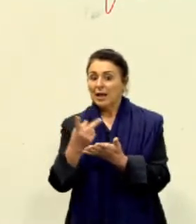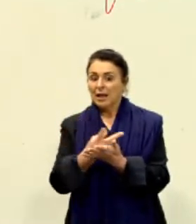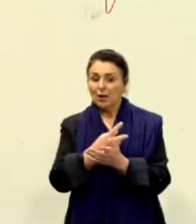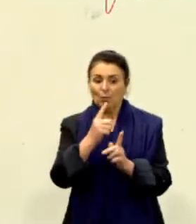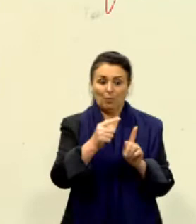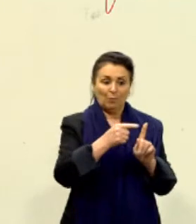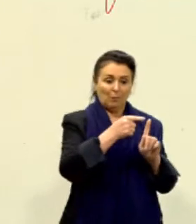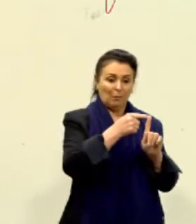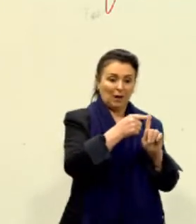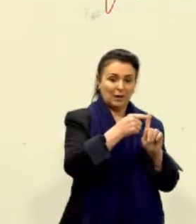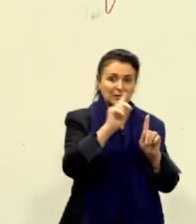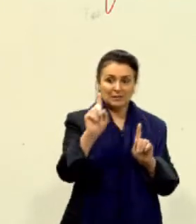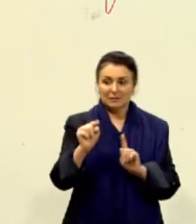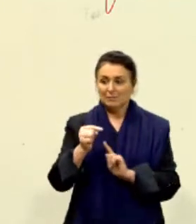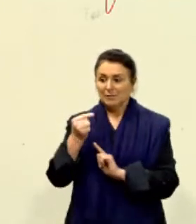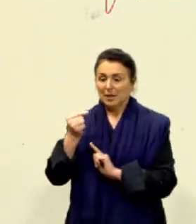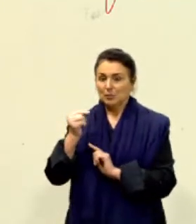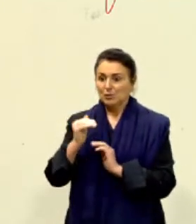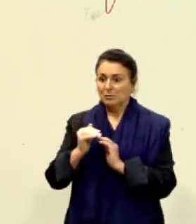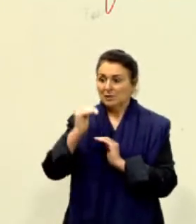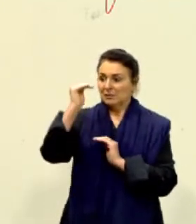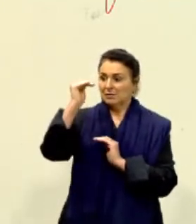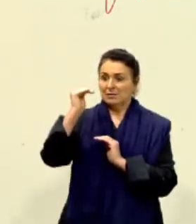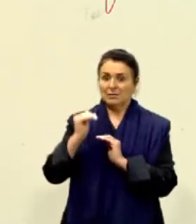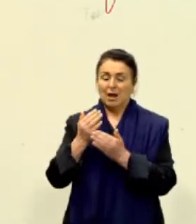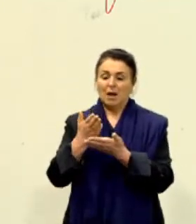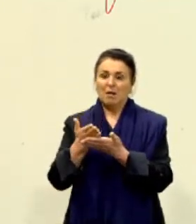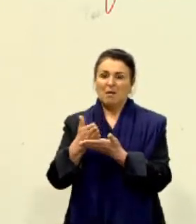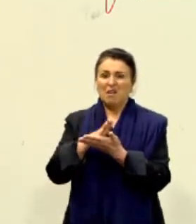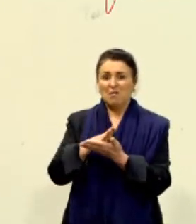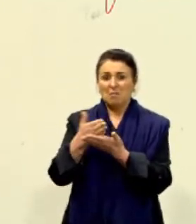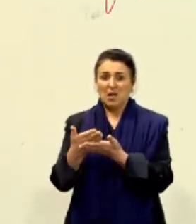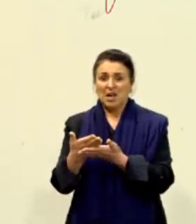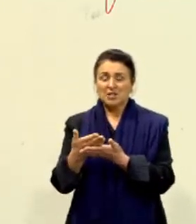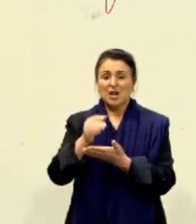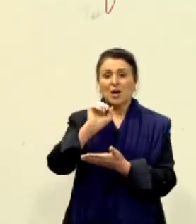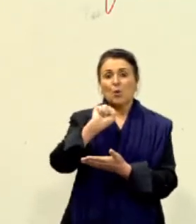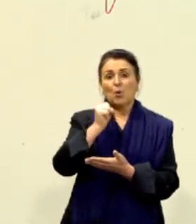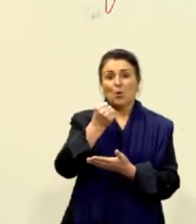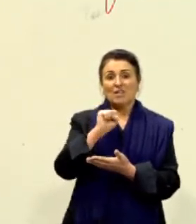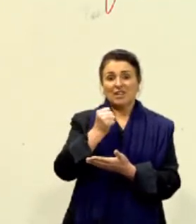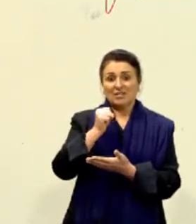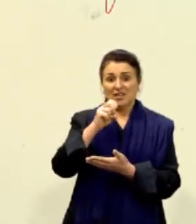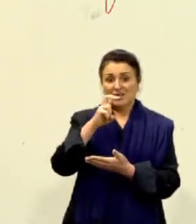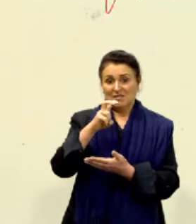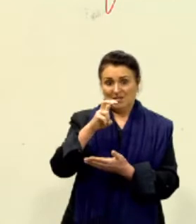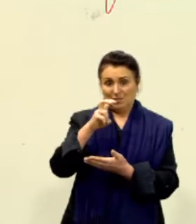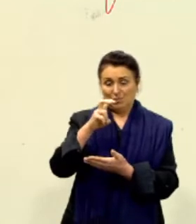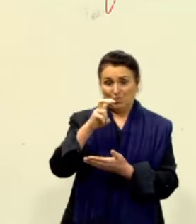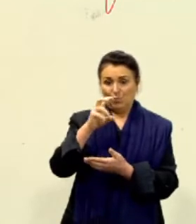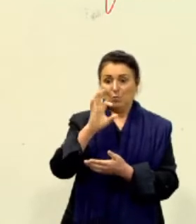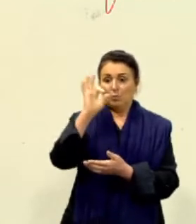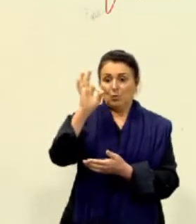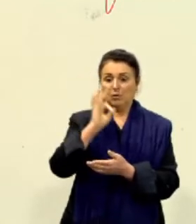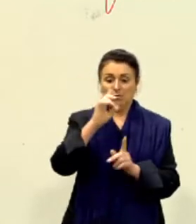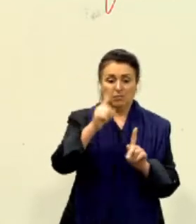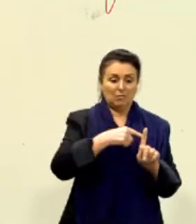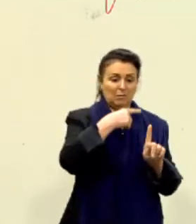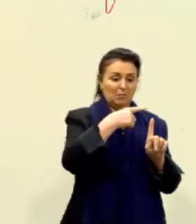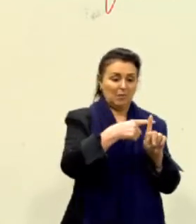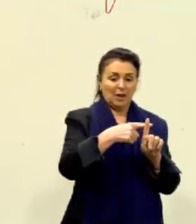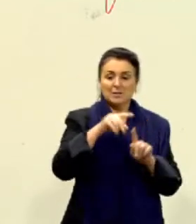Vamos, professor. Então, em média, 85% para mais e 81